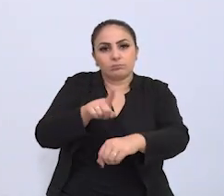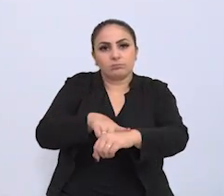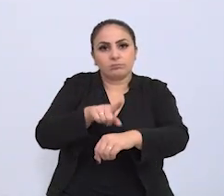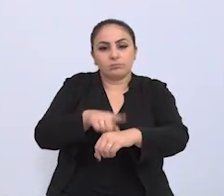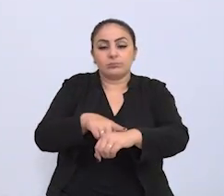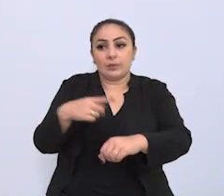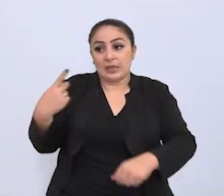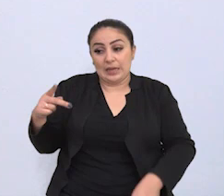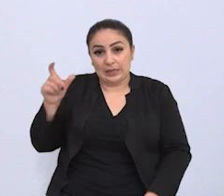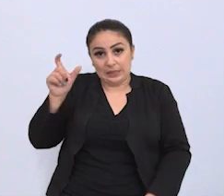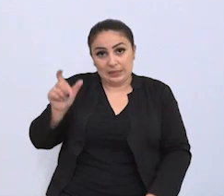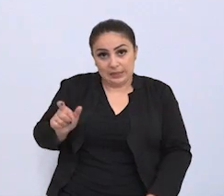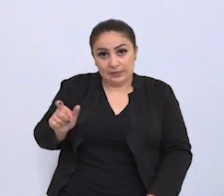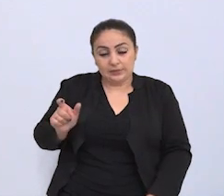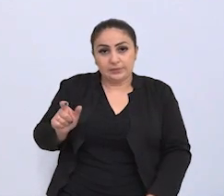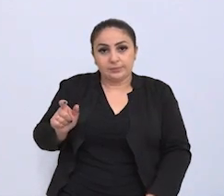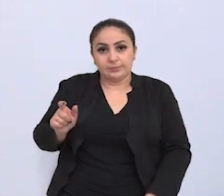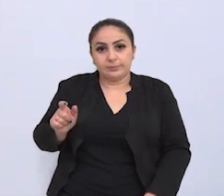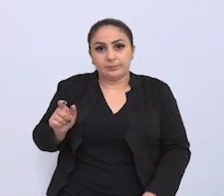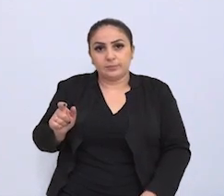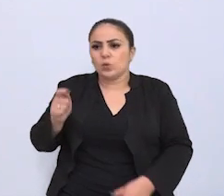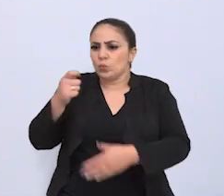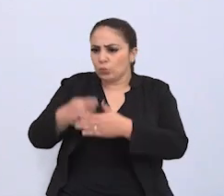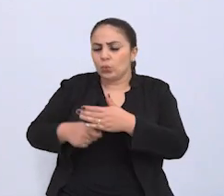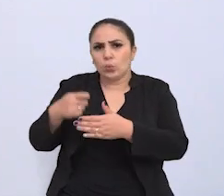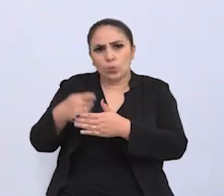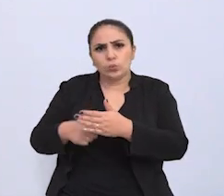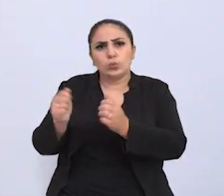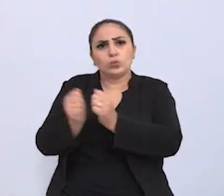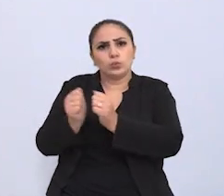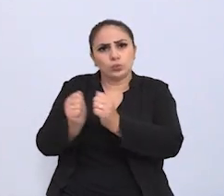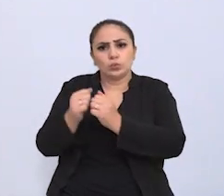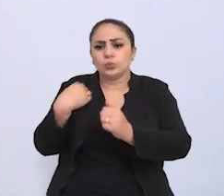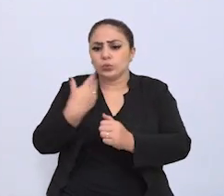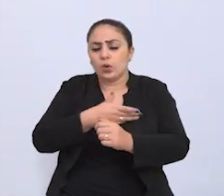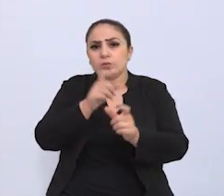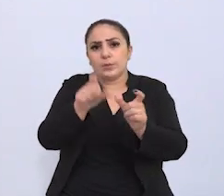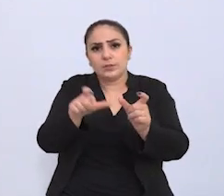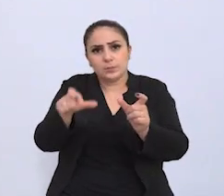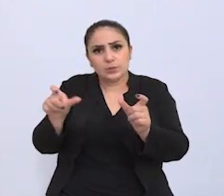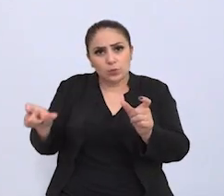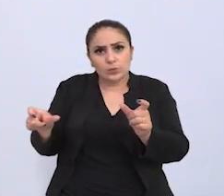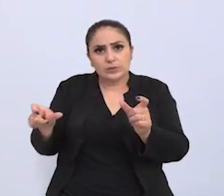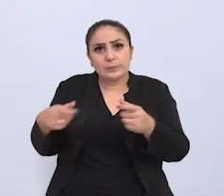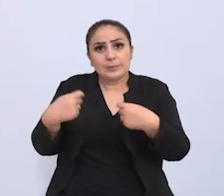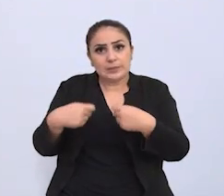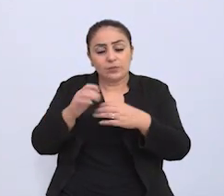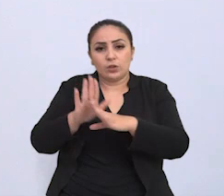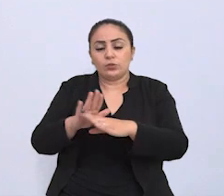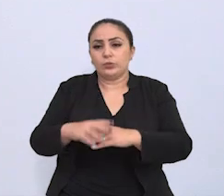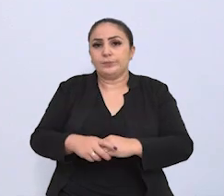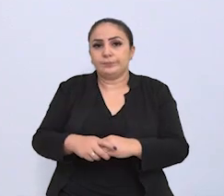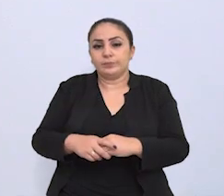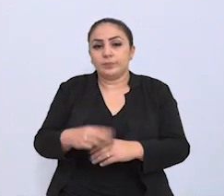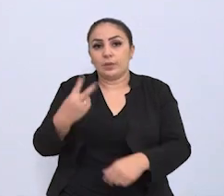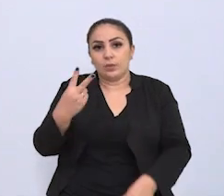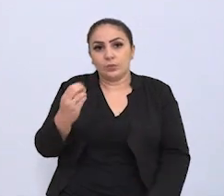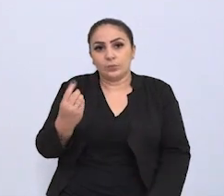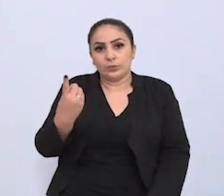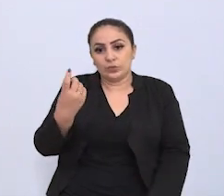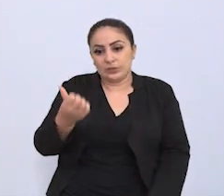em que ele lutou por nós pacientes. Então em